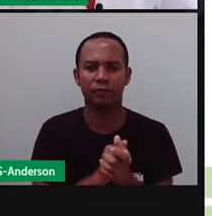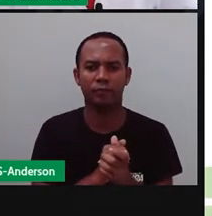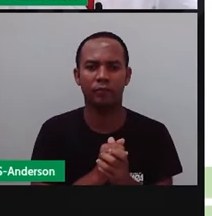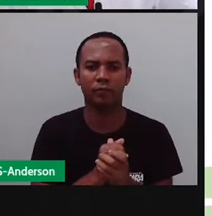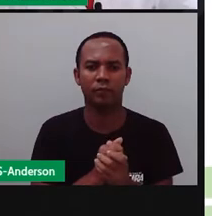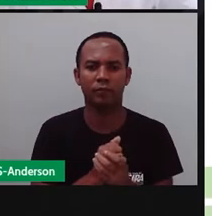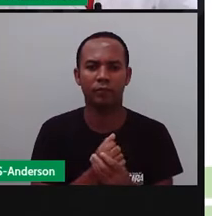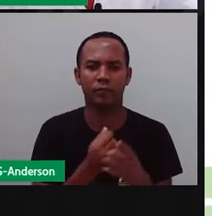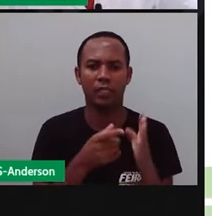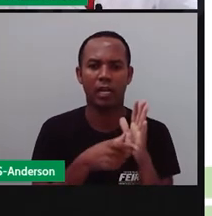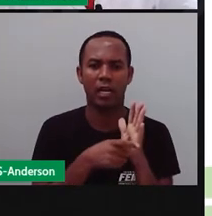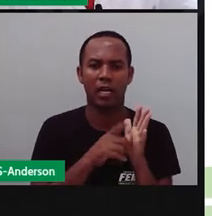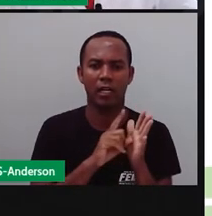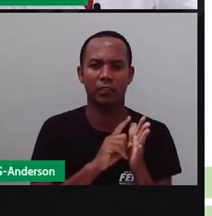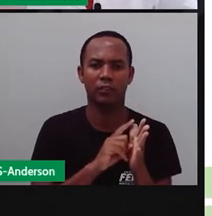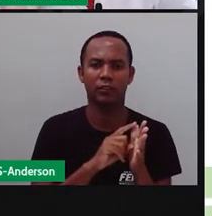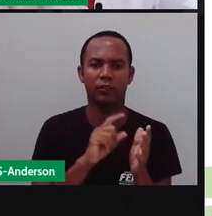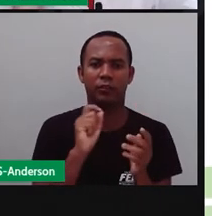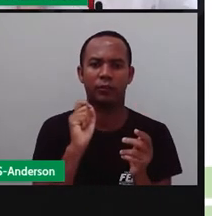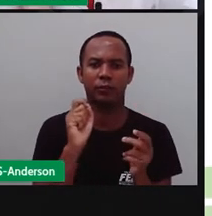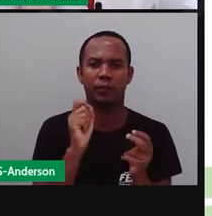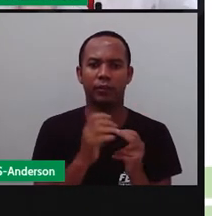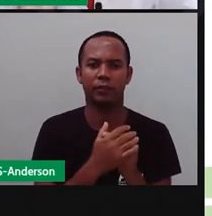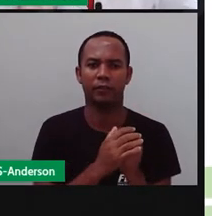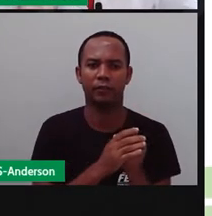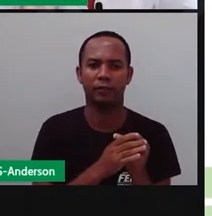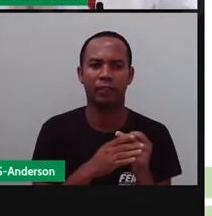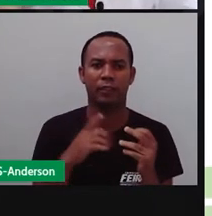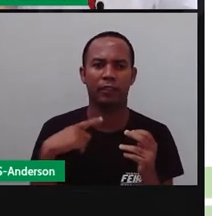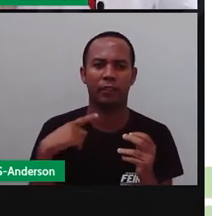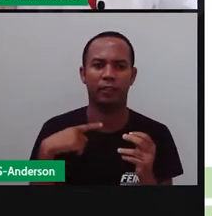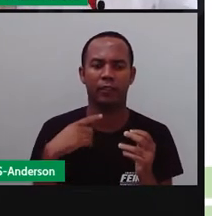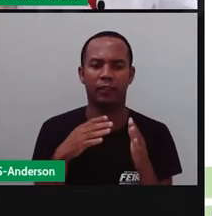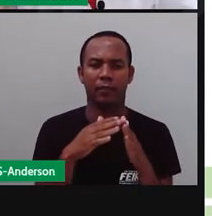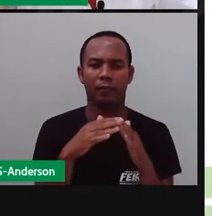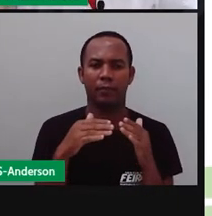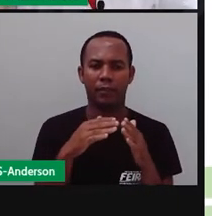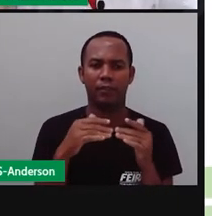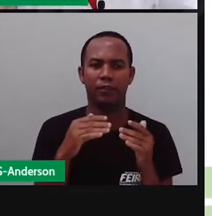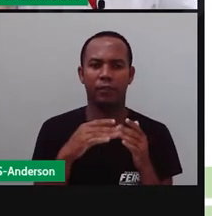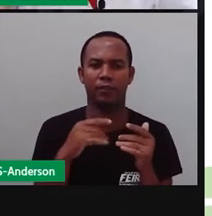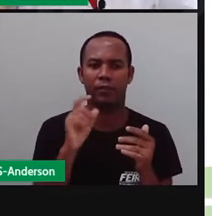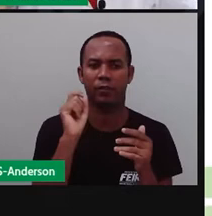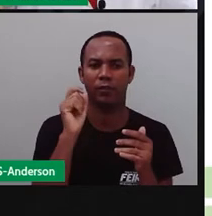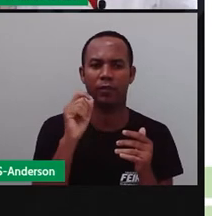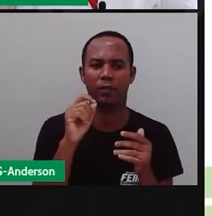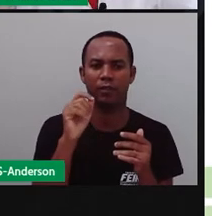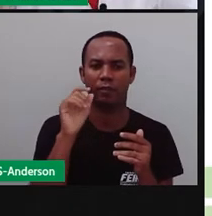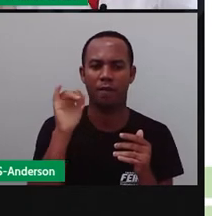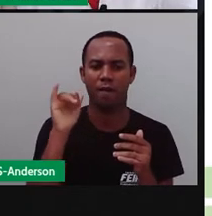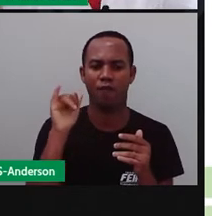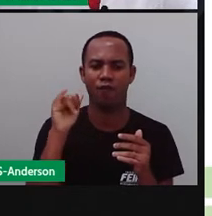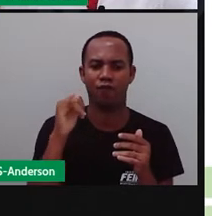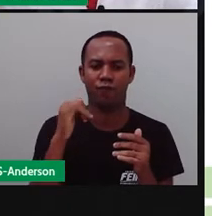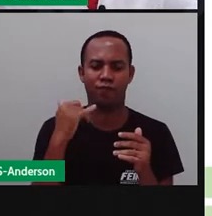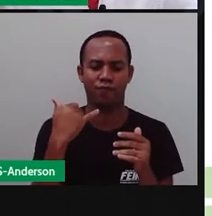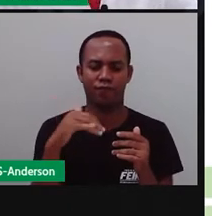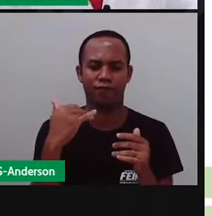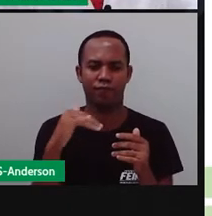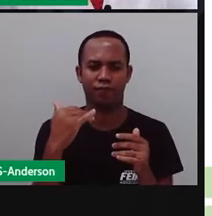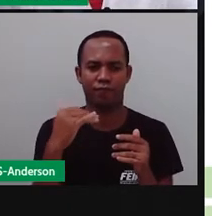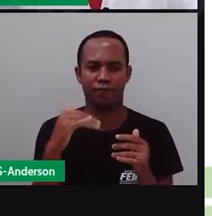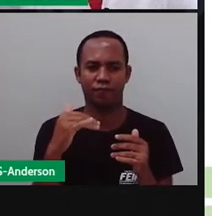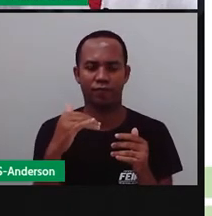Antes de qualquer coisa, Anderson, temos que pedir o quê? O nosso like. Curtam o nosso